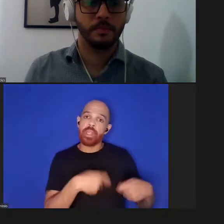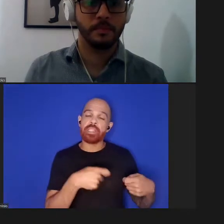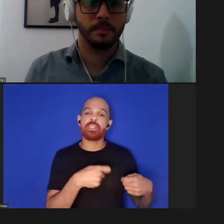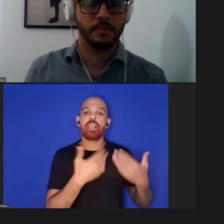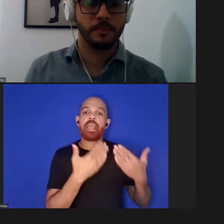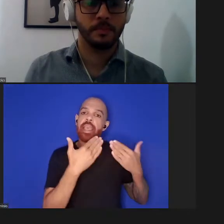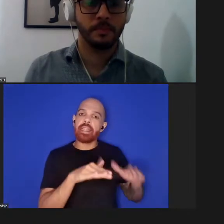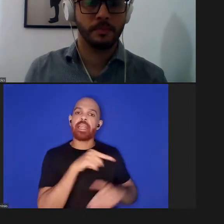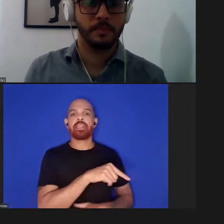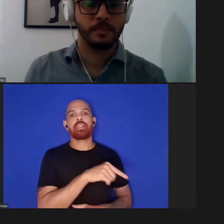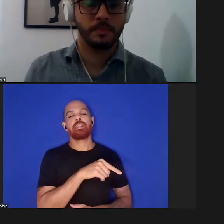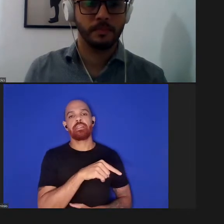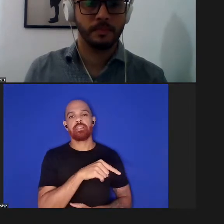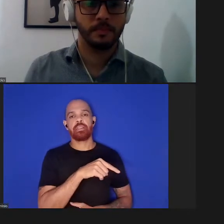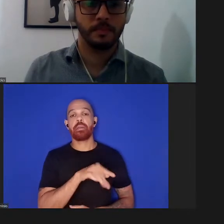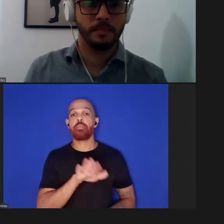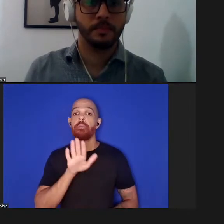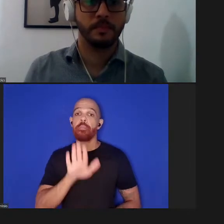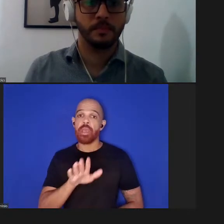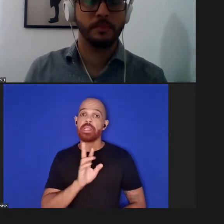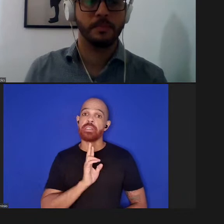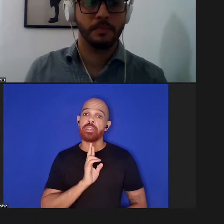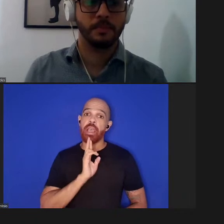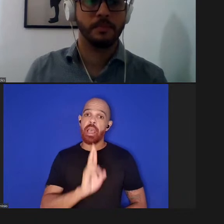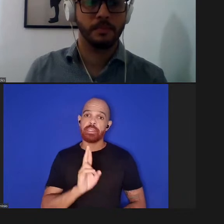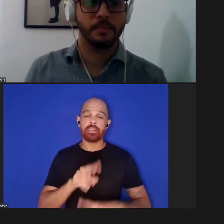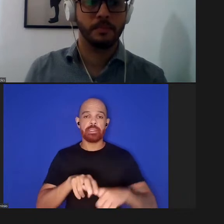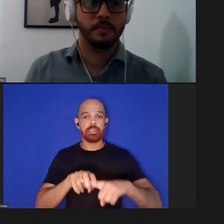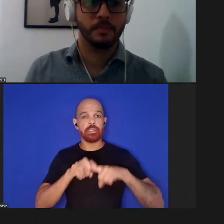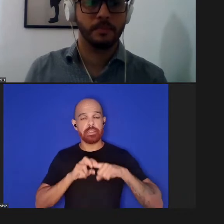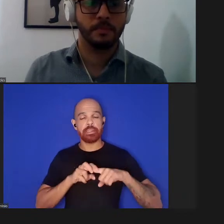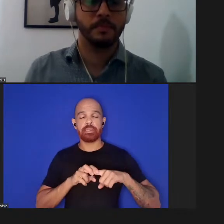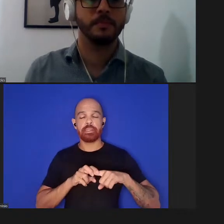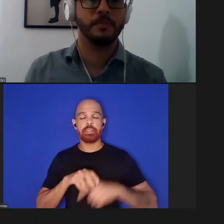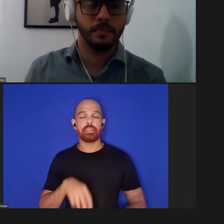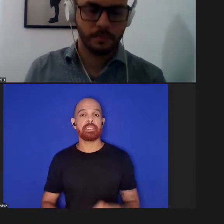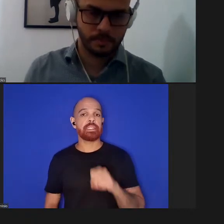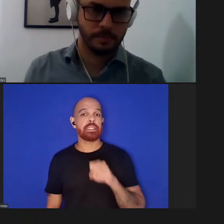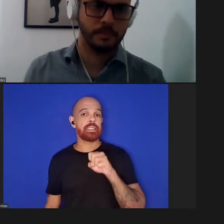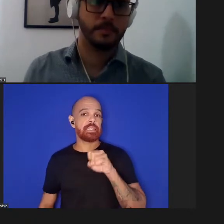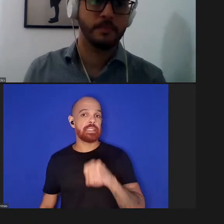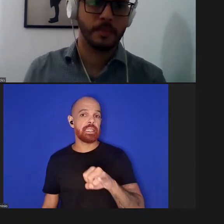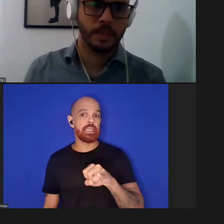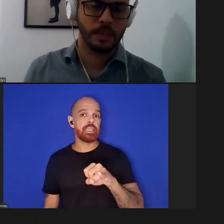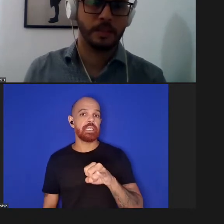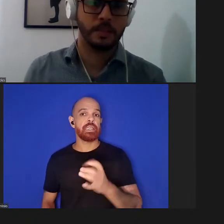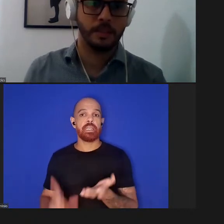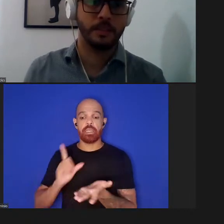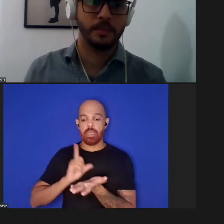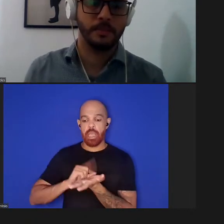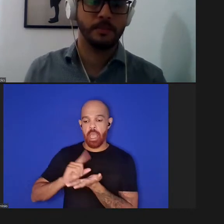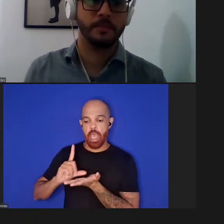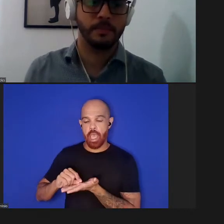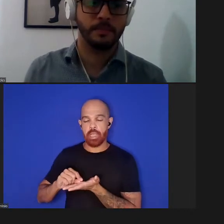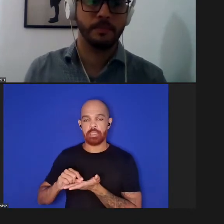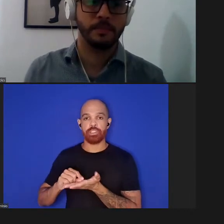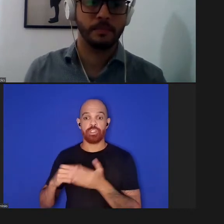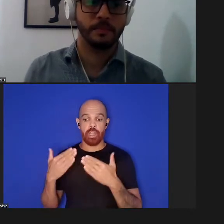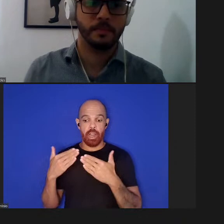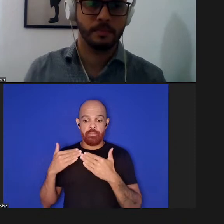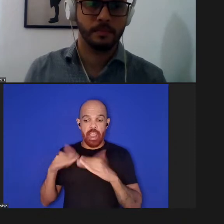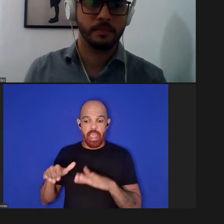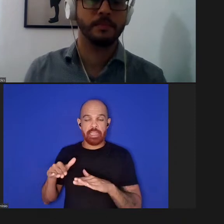mas é a razão também porque se um paper sofrer uma retratação